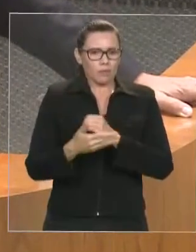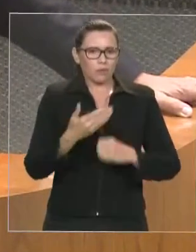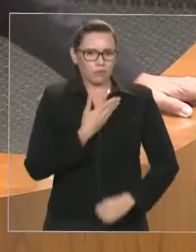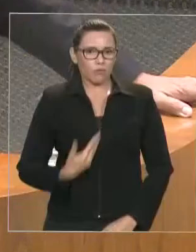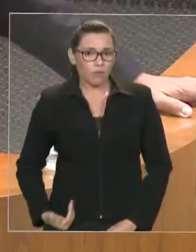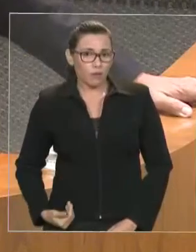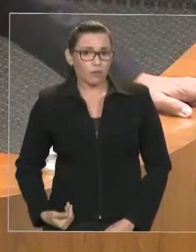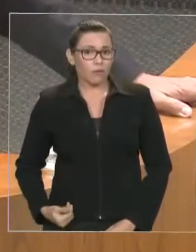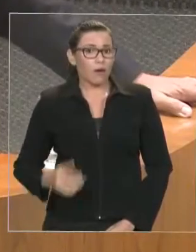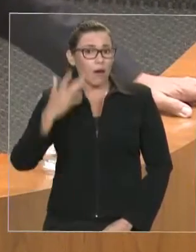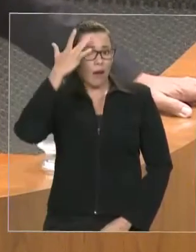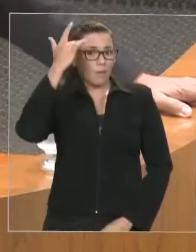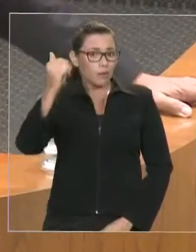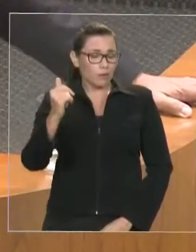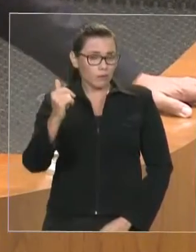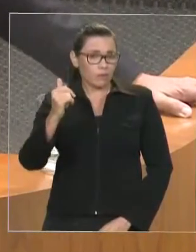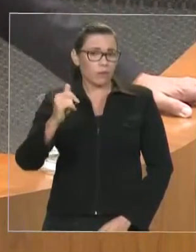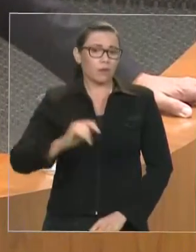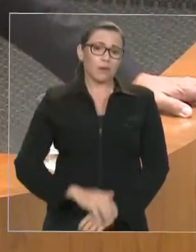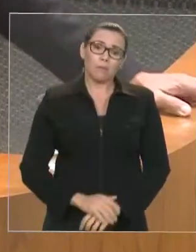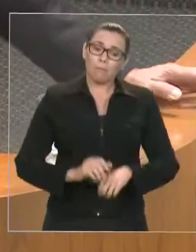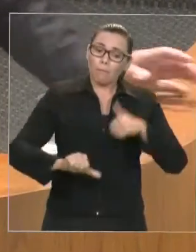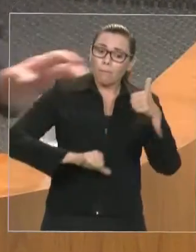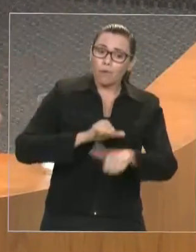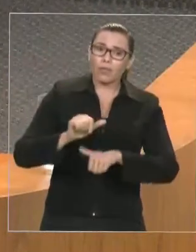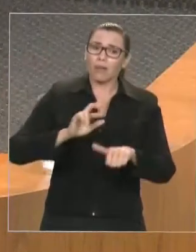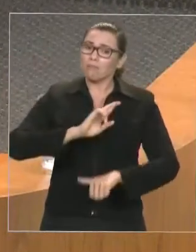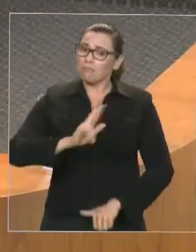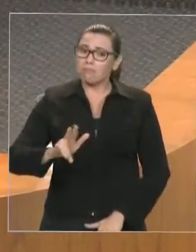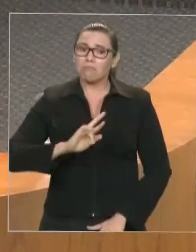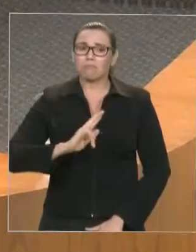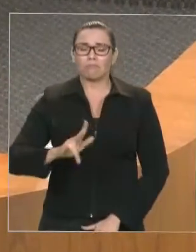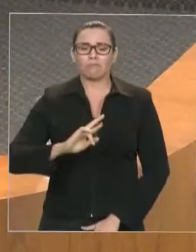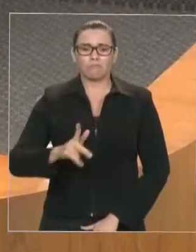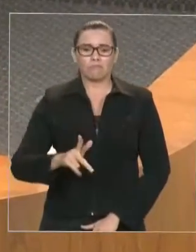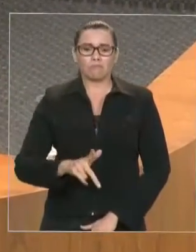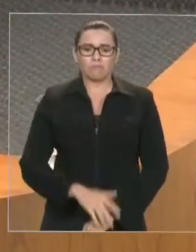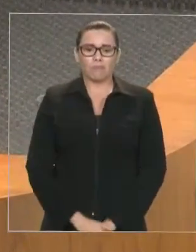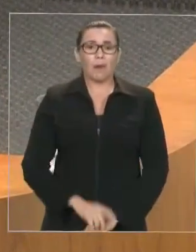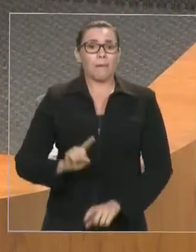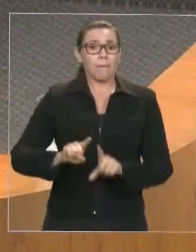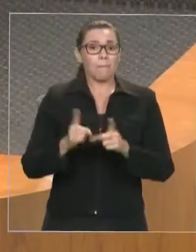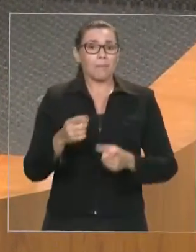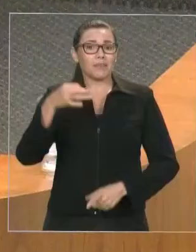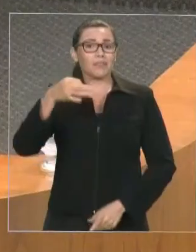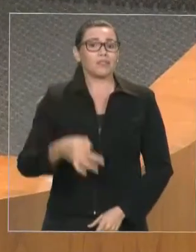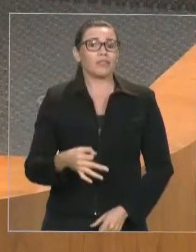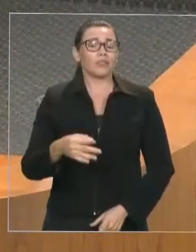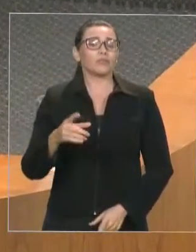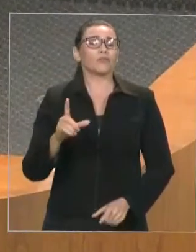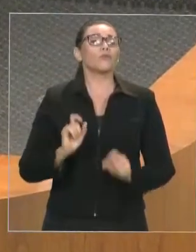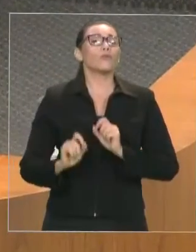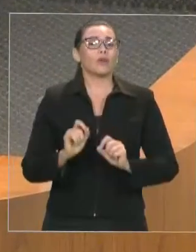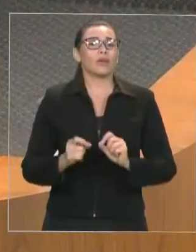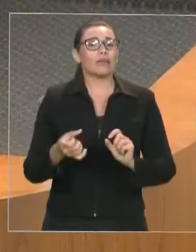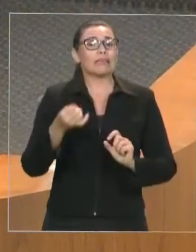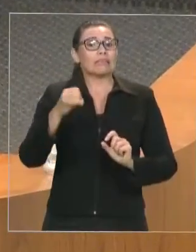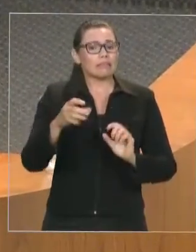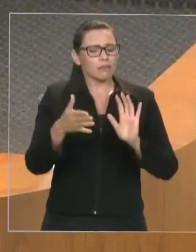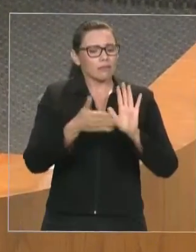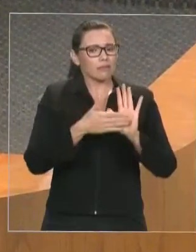oposição hoje, podem ser a situação amanhã. Mas uma coisa é certa, os nossos direitos poderão ser garantidos,